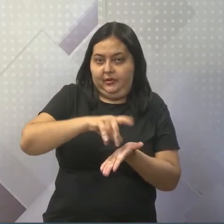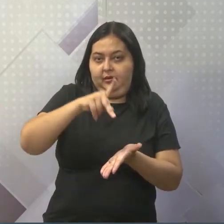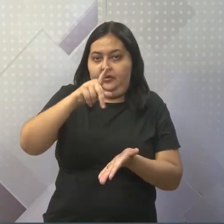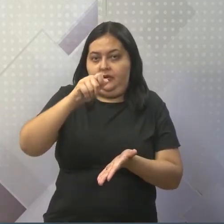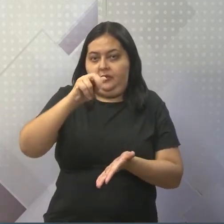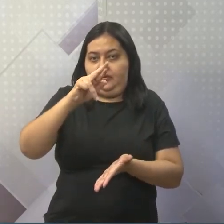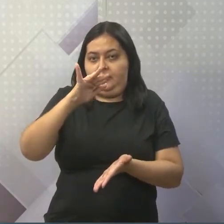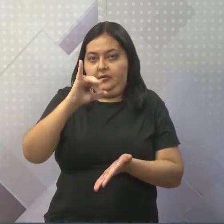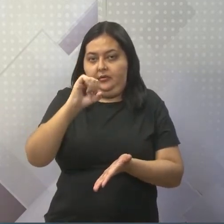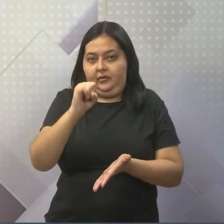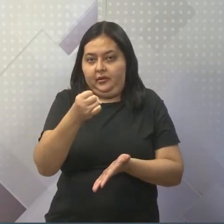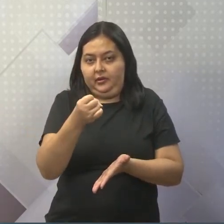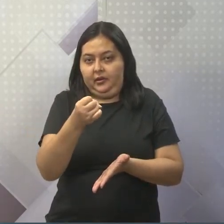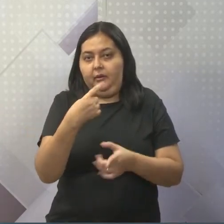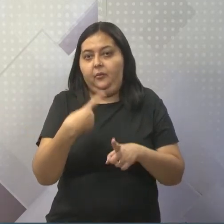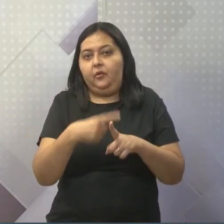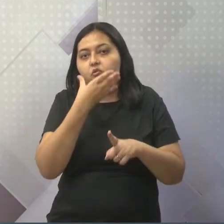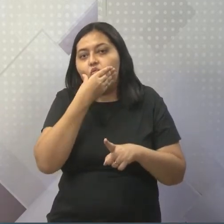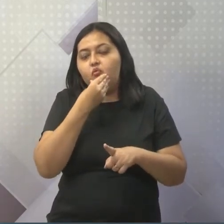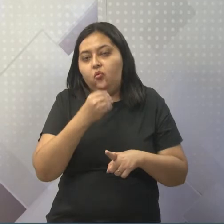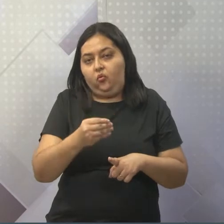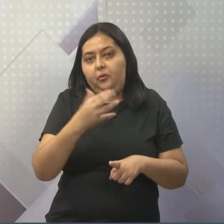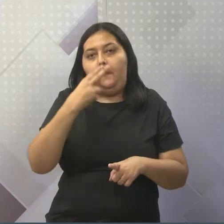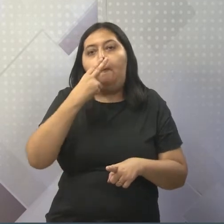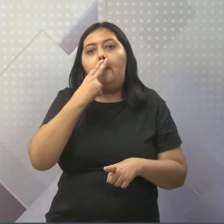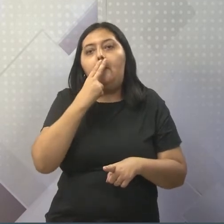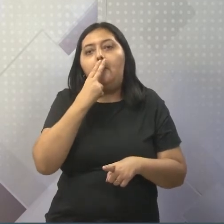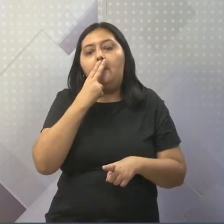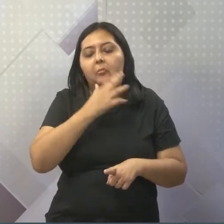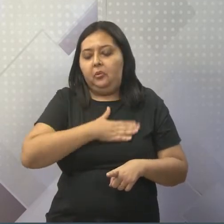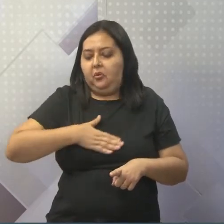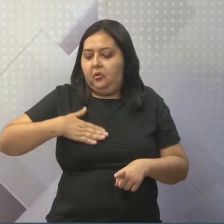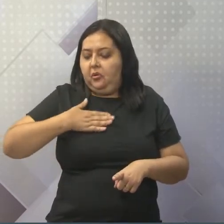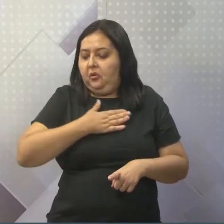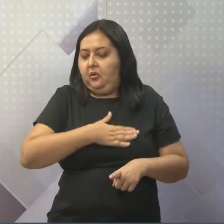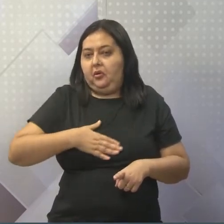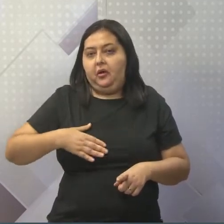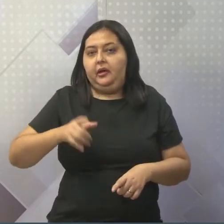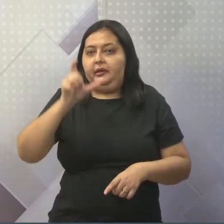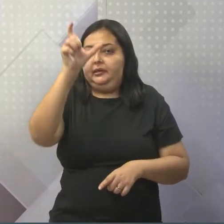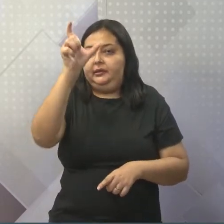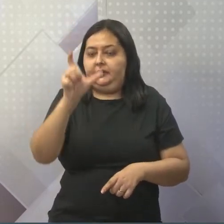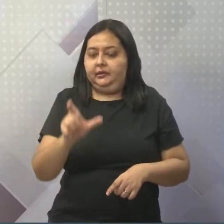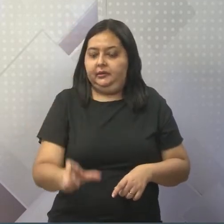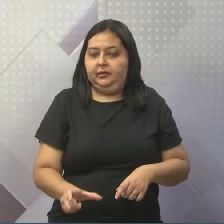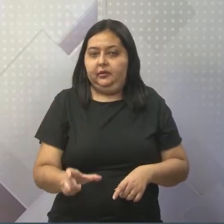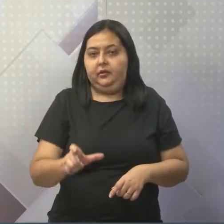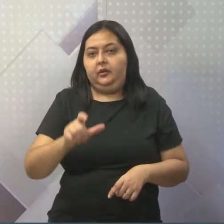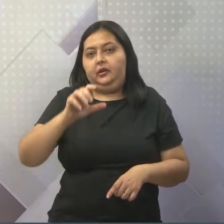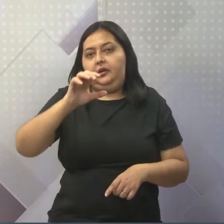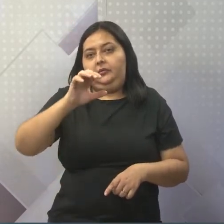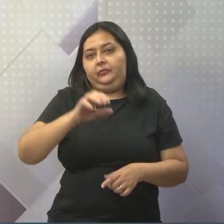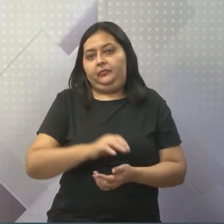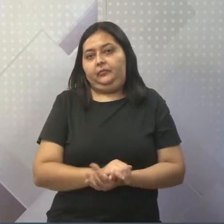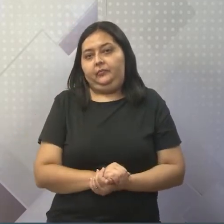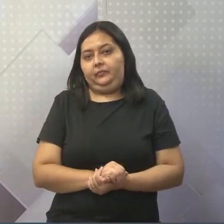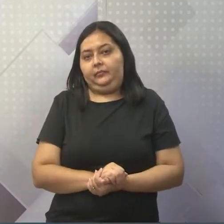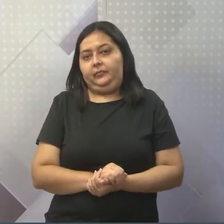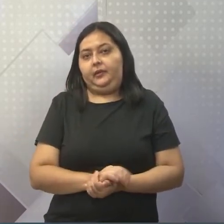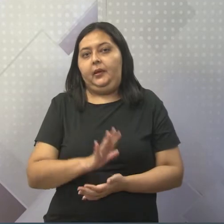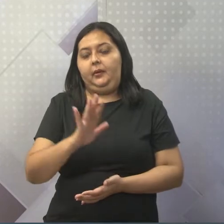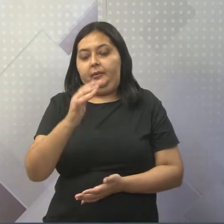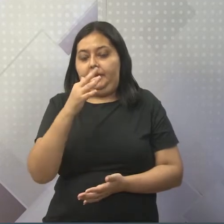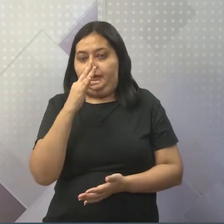Hitler amava a Torre Eiffel. Mas os principais parques industriais dentro da França, da Inglaterra